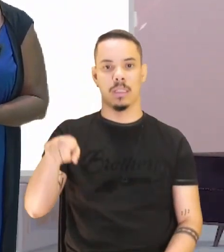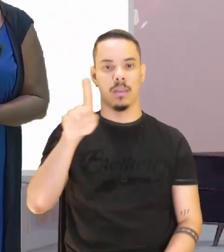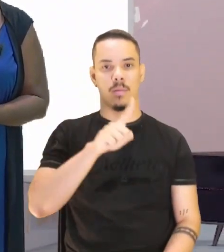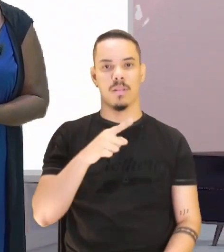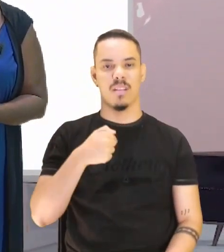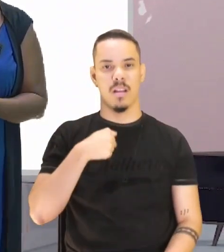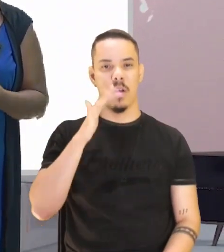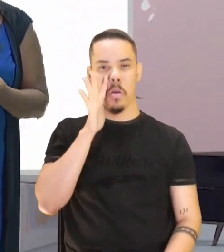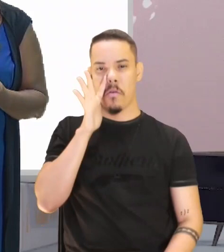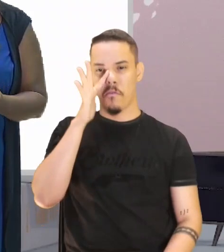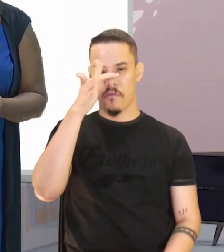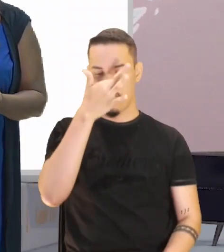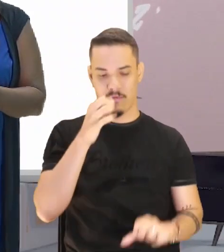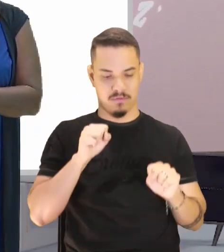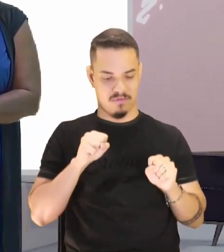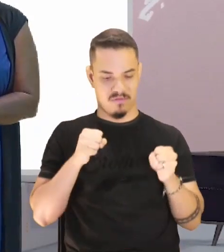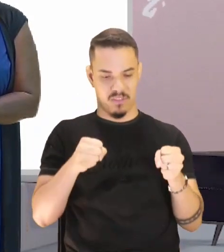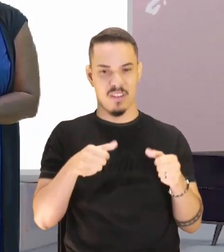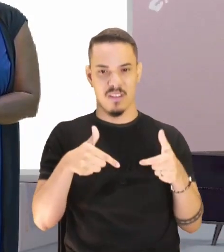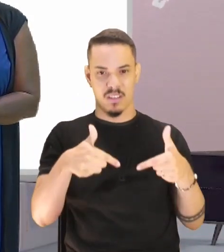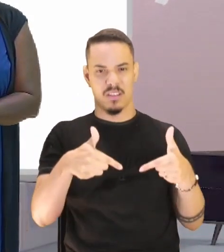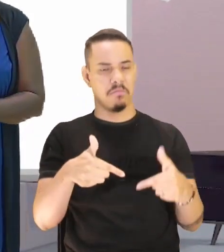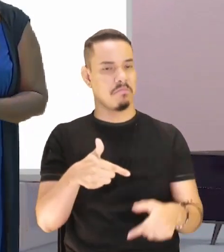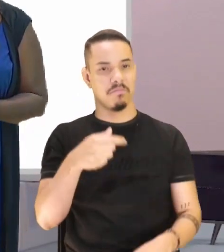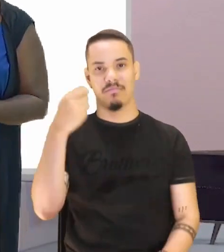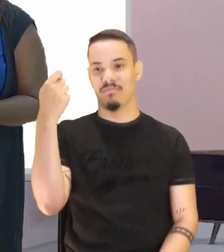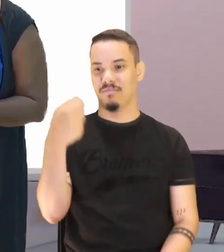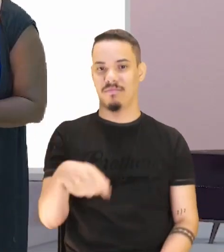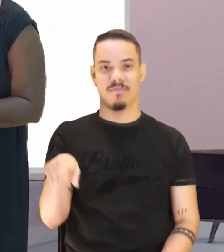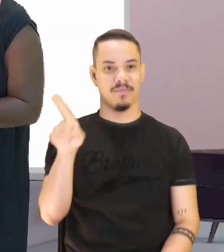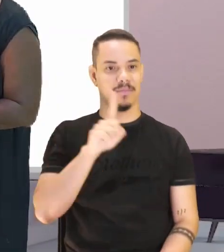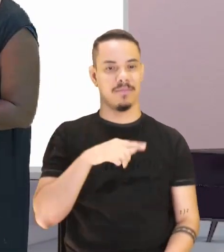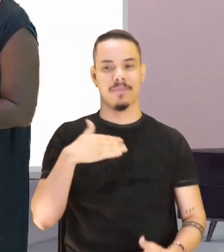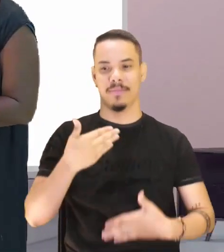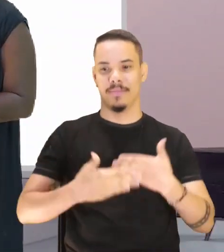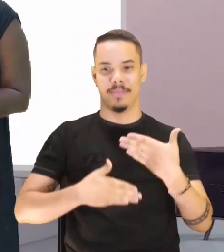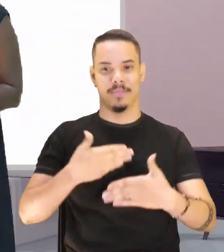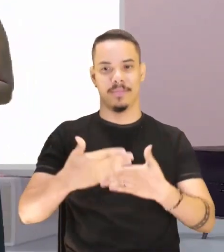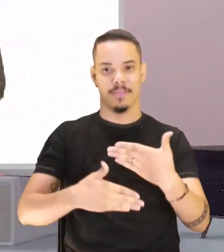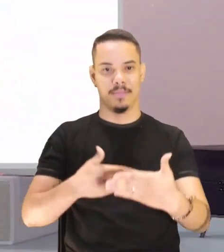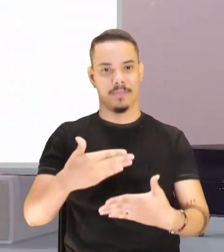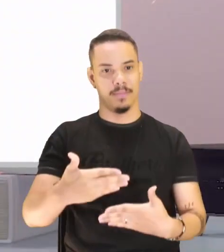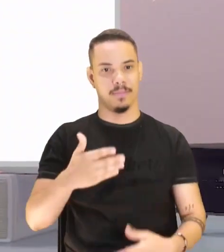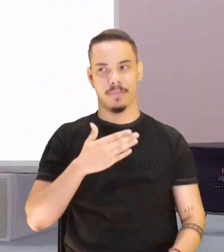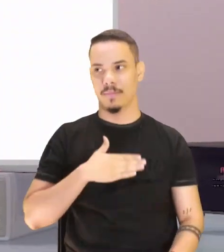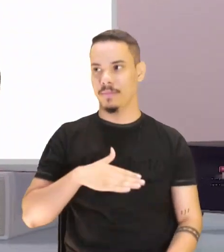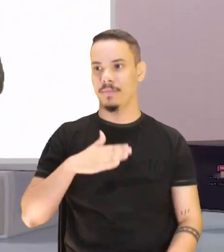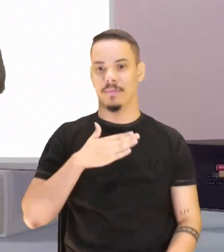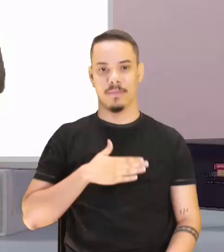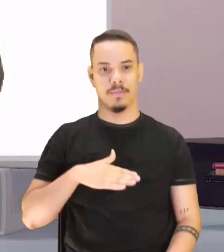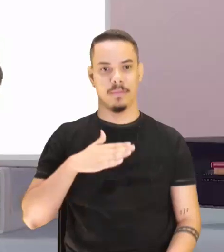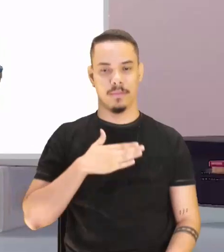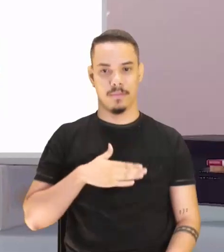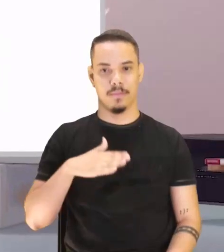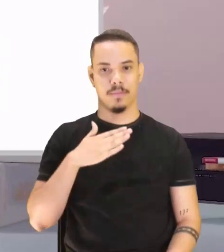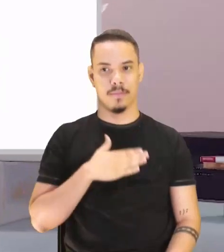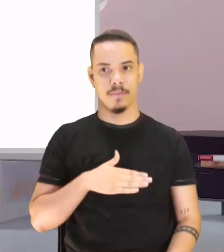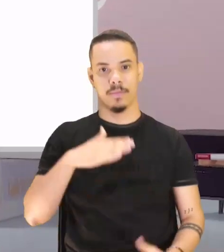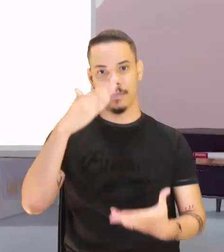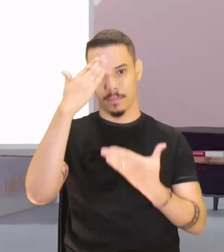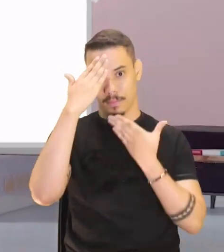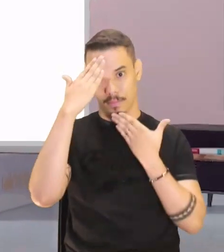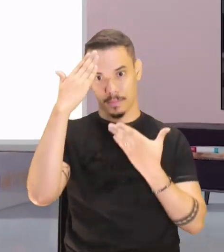empurrar com tanta força. É de um Clarice Lispector. É isso aí. Muito